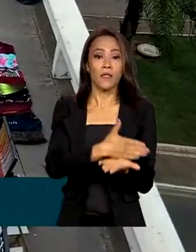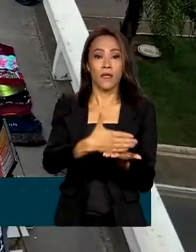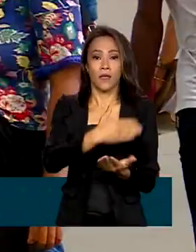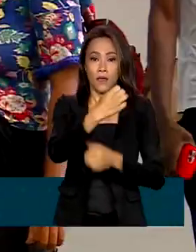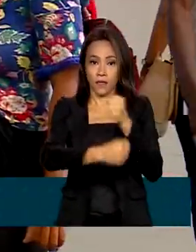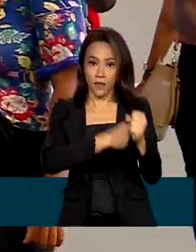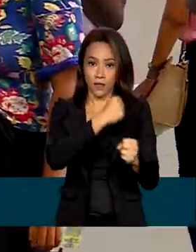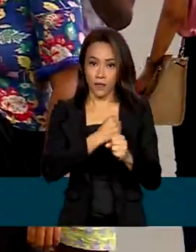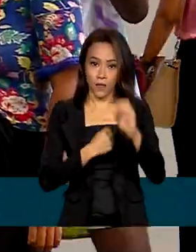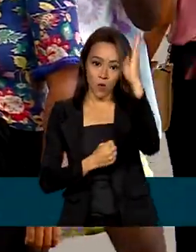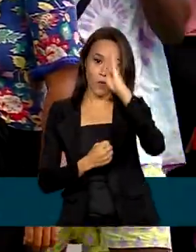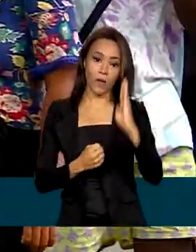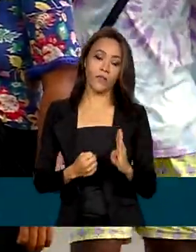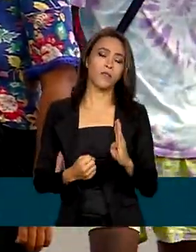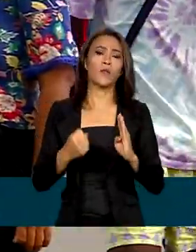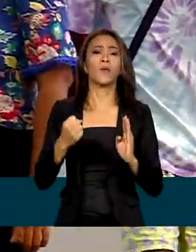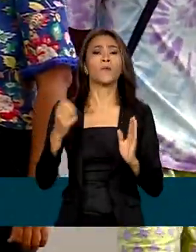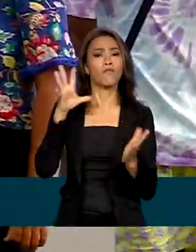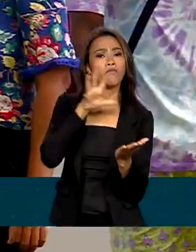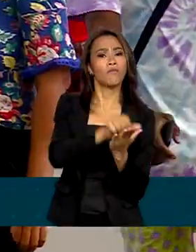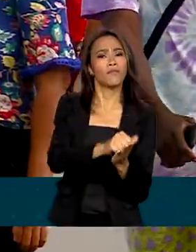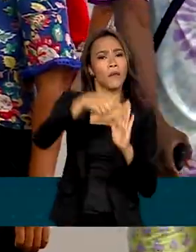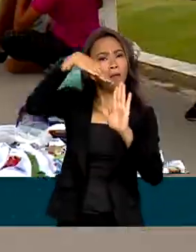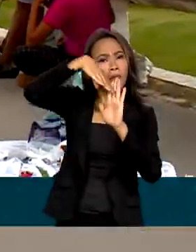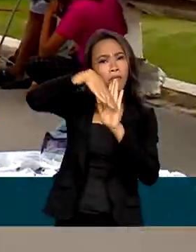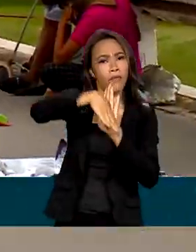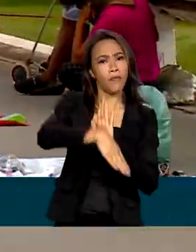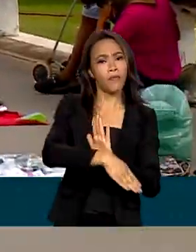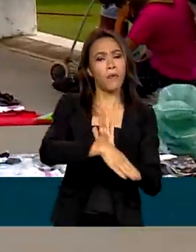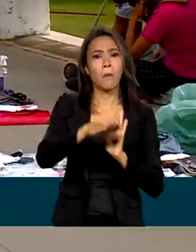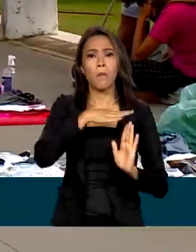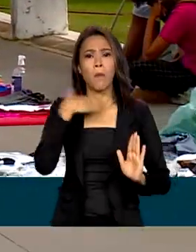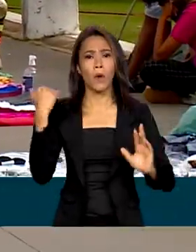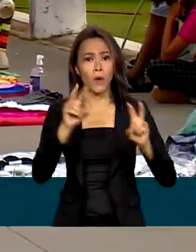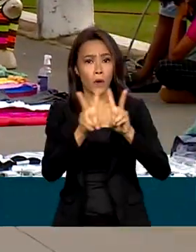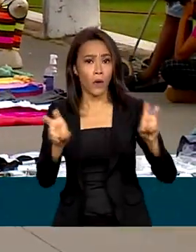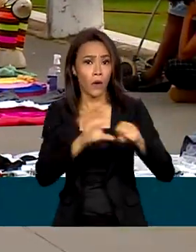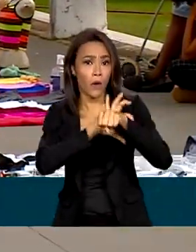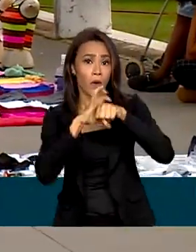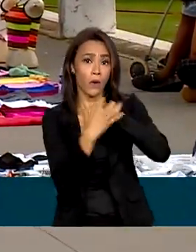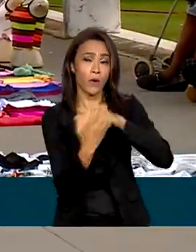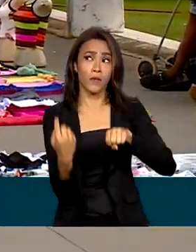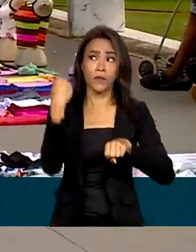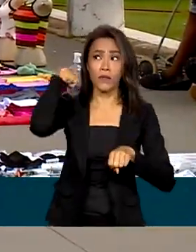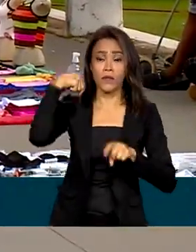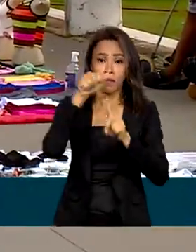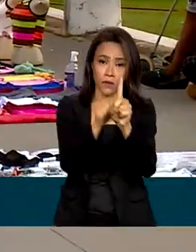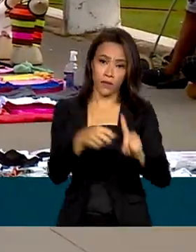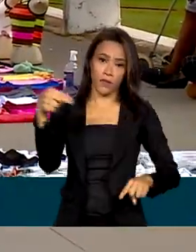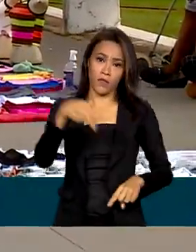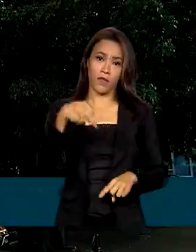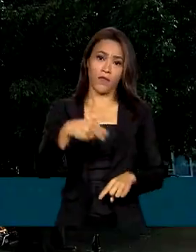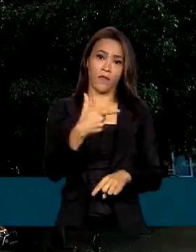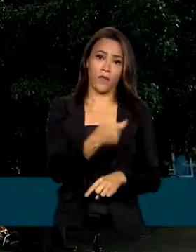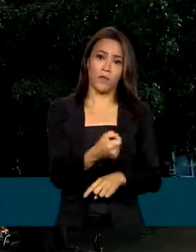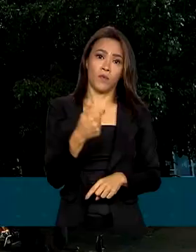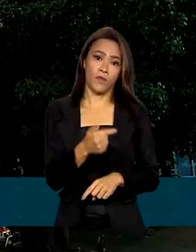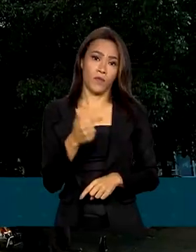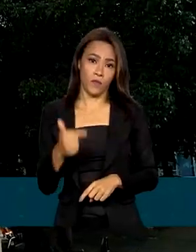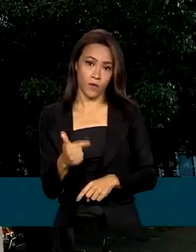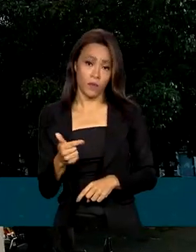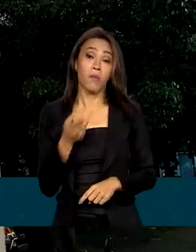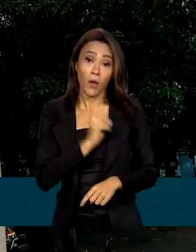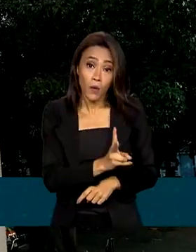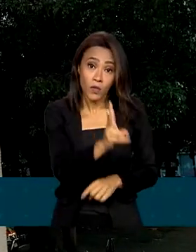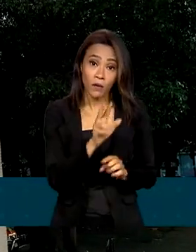registrou a maior queda na média móvel de mortes por Covid-19 desde novembro de 2022. Para manter